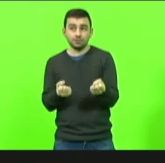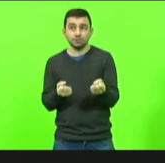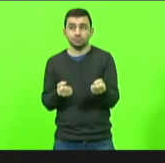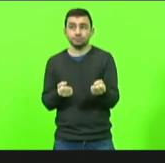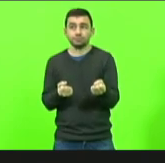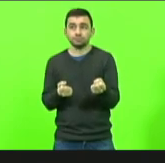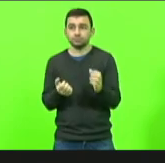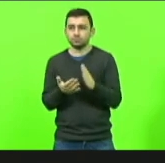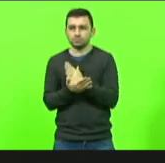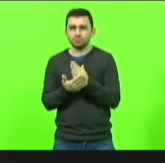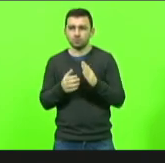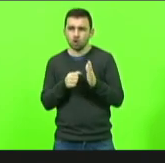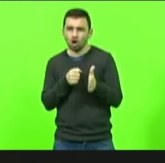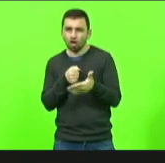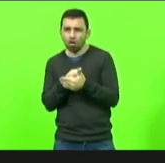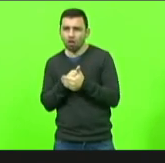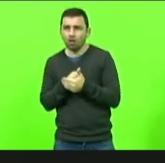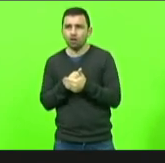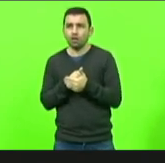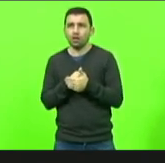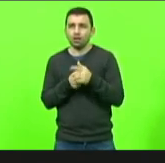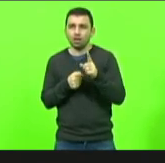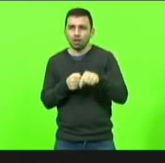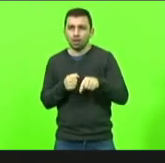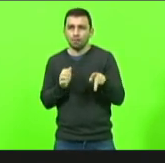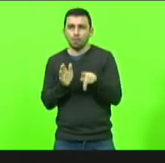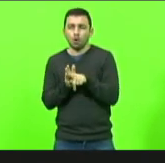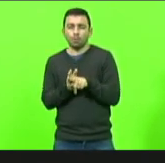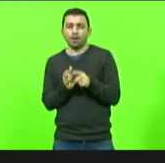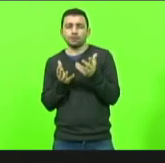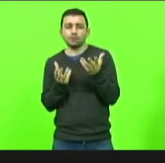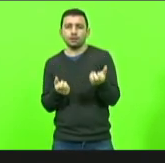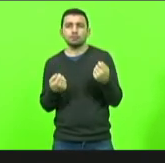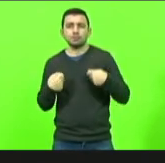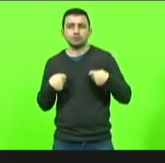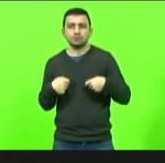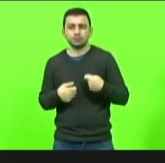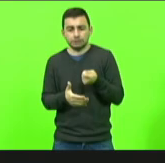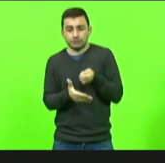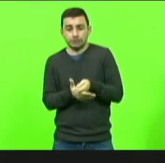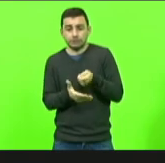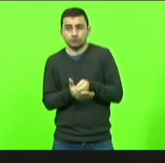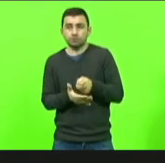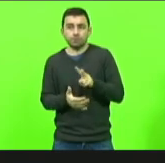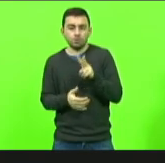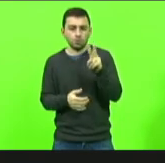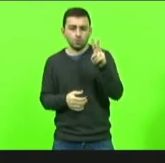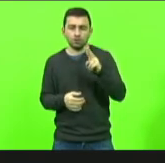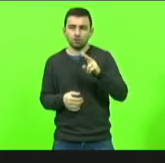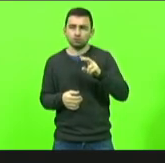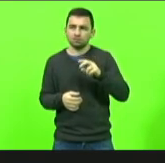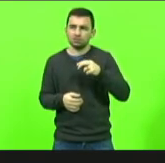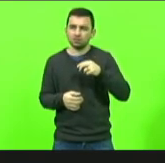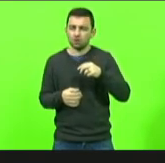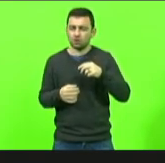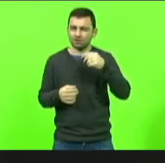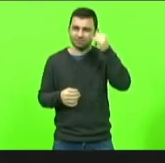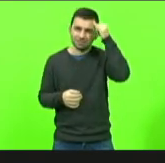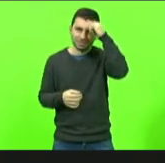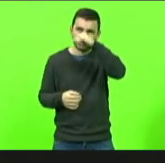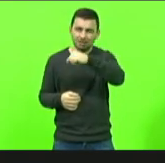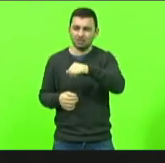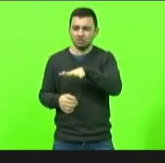se escondem atrás da bandeira da tolerância para impor valores que são antireligiosos anticristãos